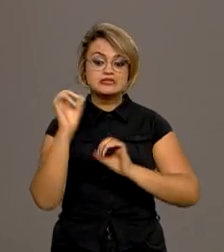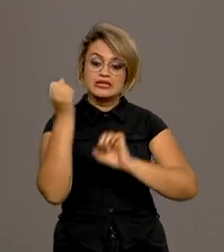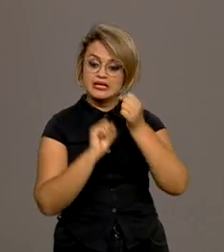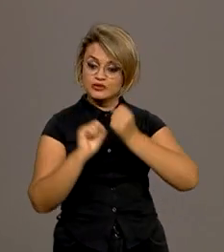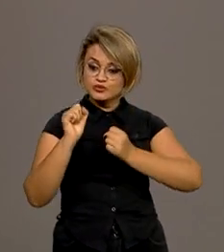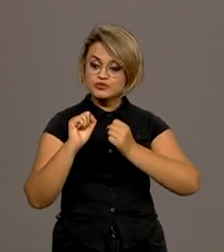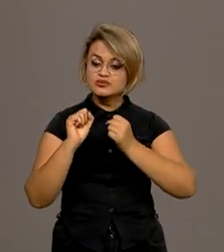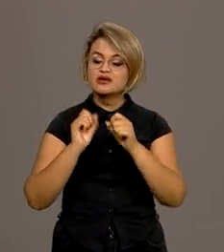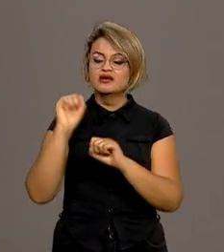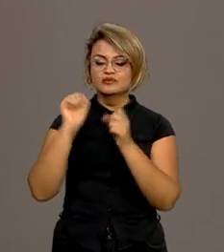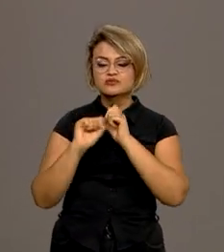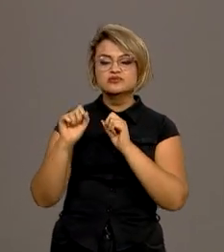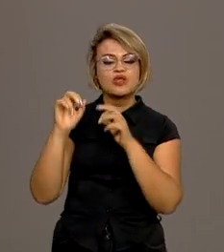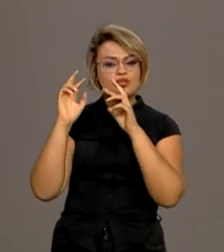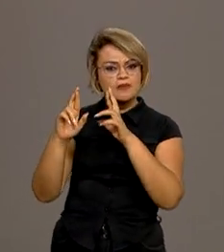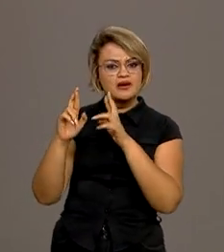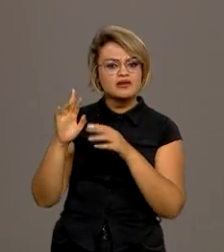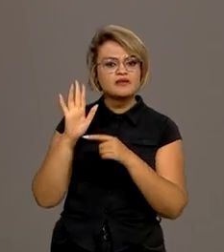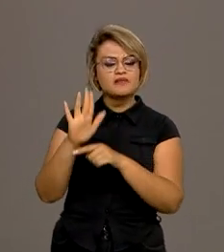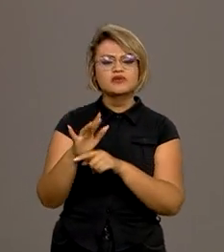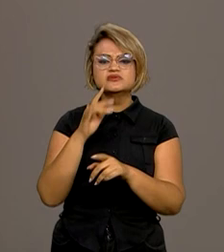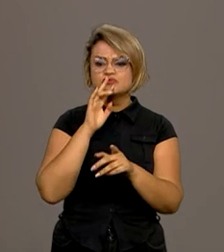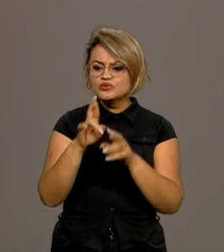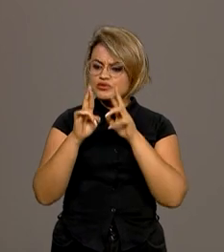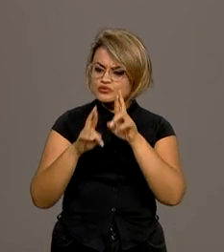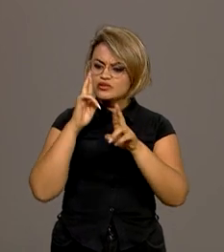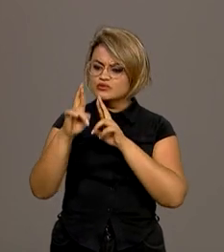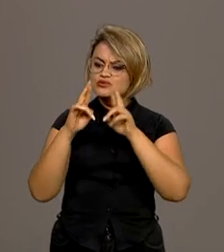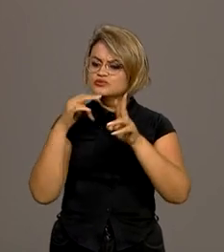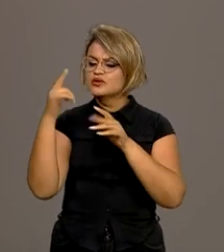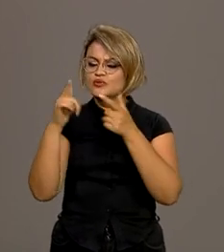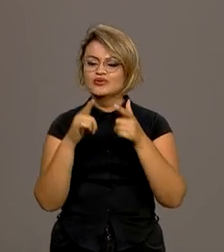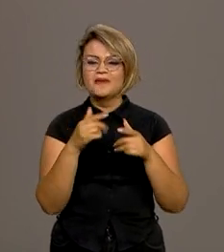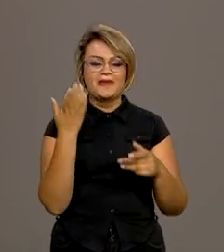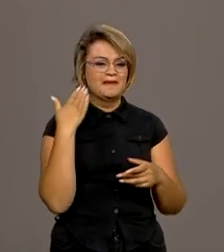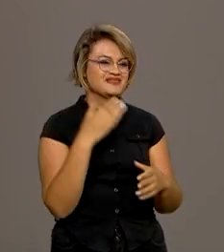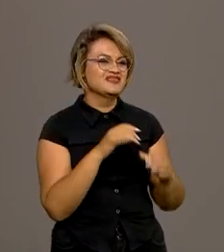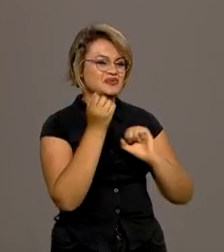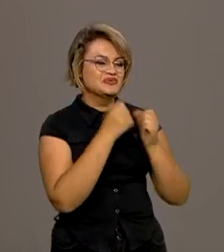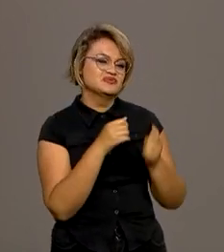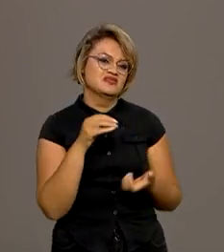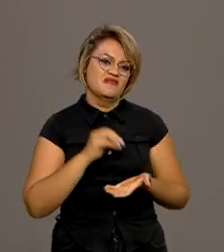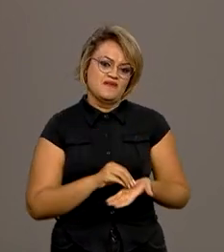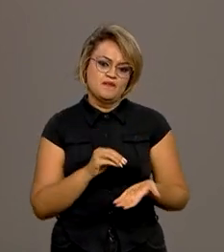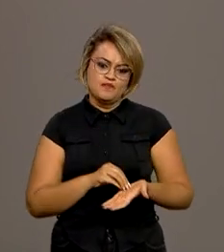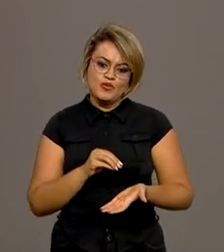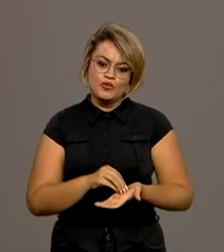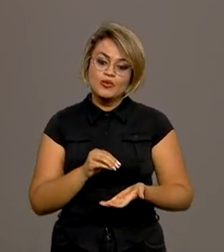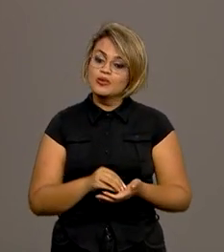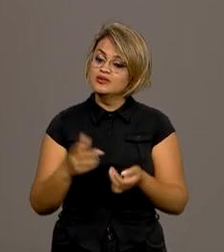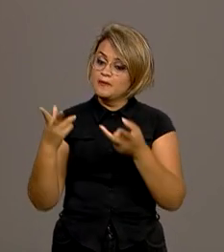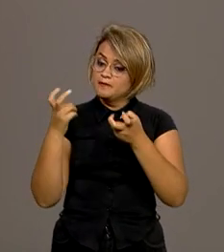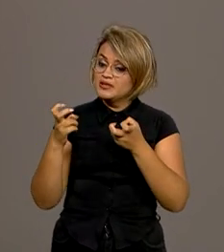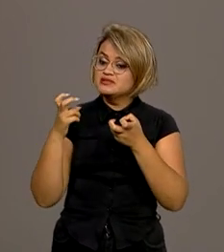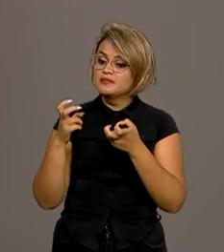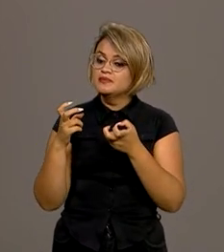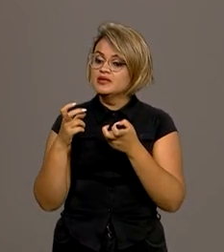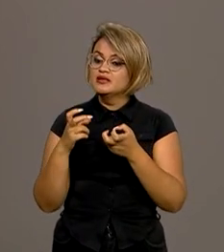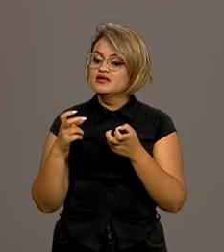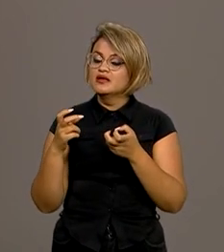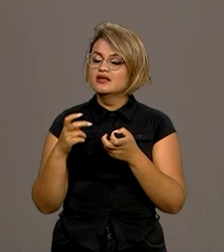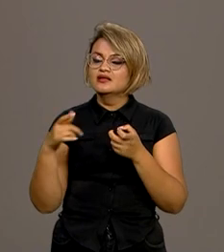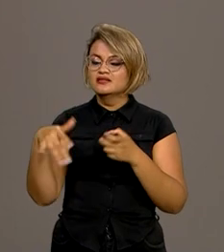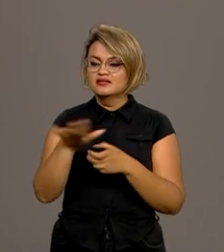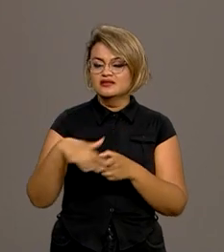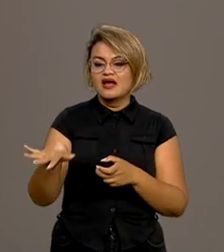realmente ela venha apresentar resultados, porque ela estava muito aquém do que se esperava. Então, observa que as medidas também